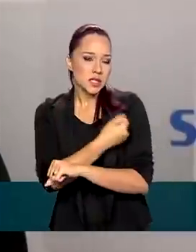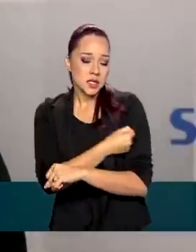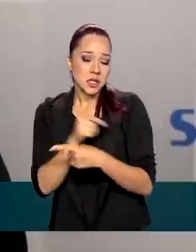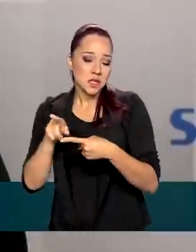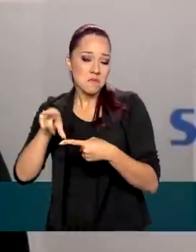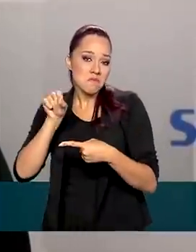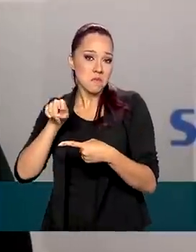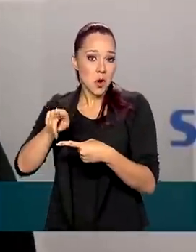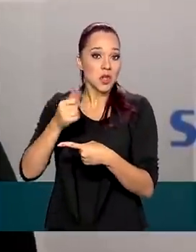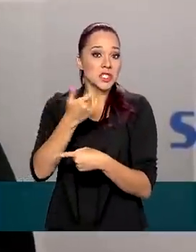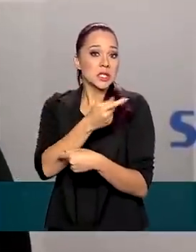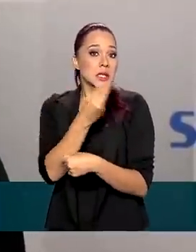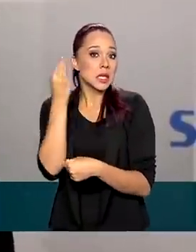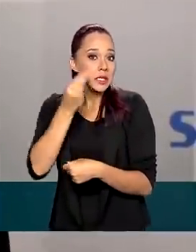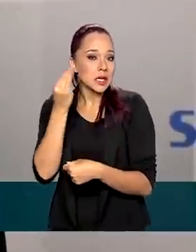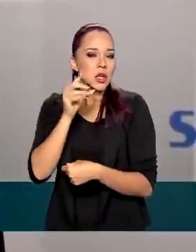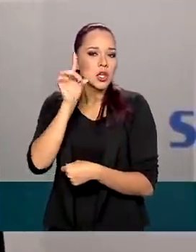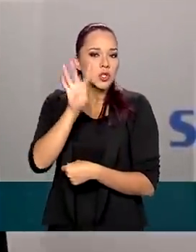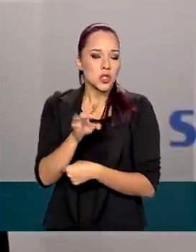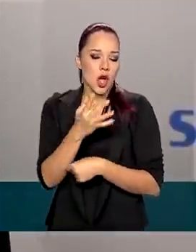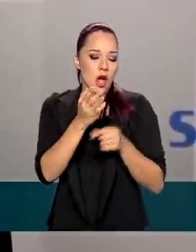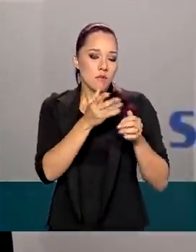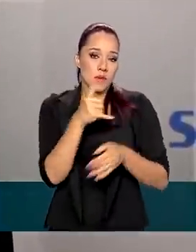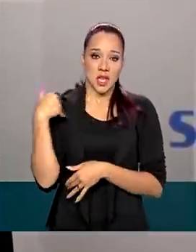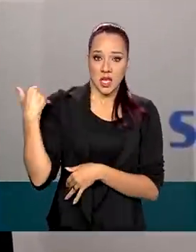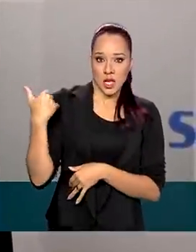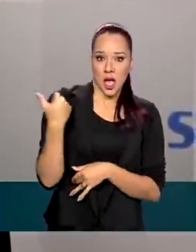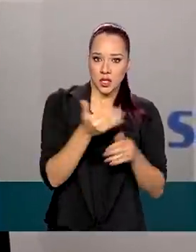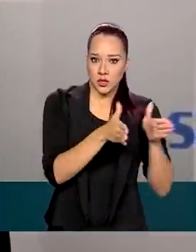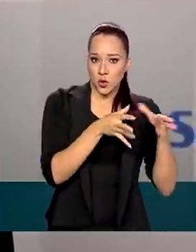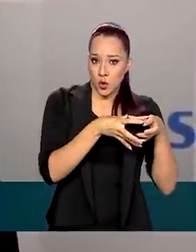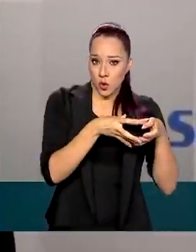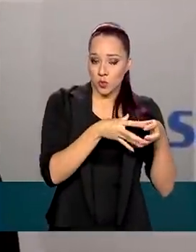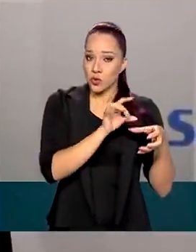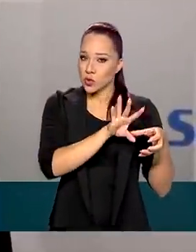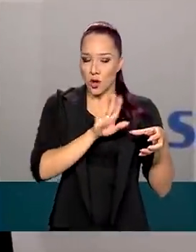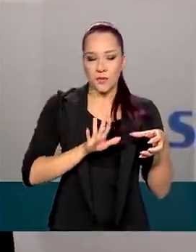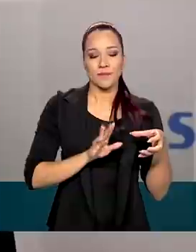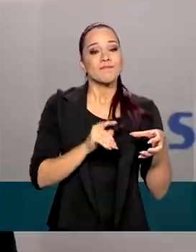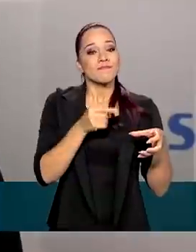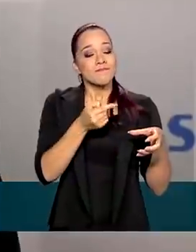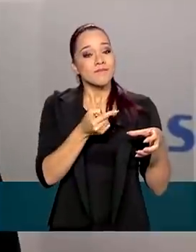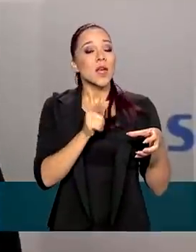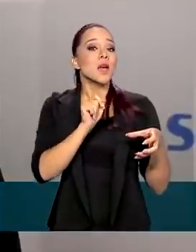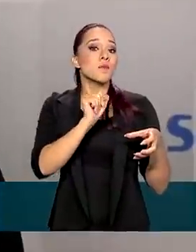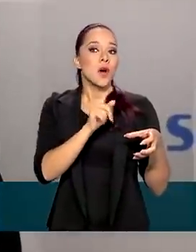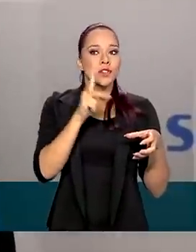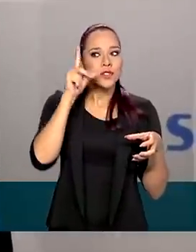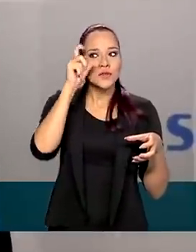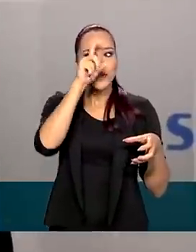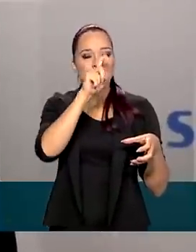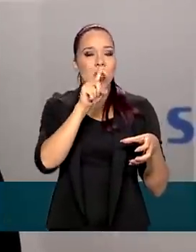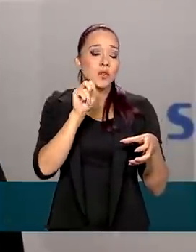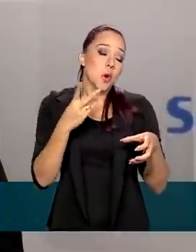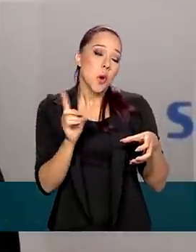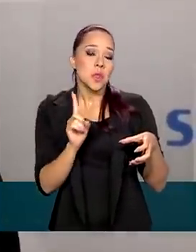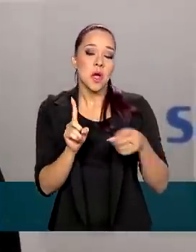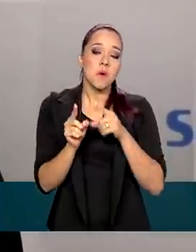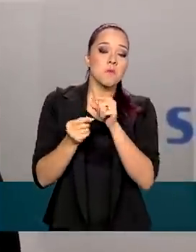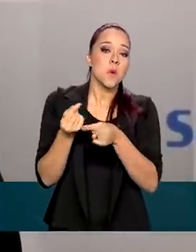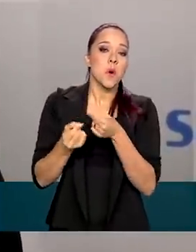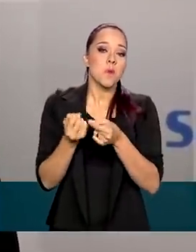ter sido testada apenas em uma determinada faixa etária. E, portanto, com isso, pode dificultar ou não